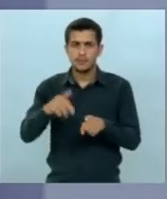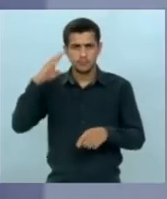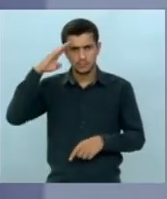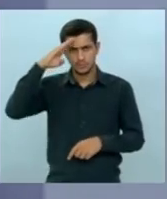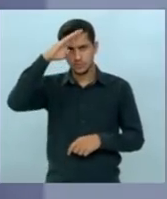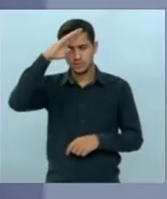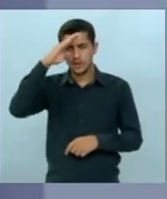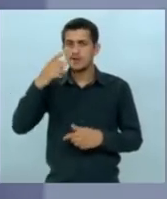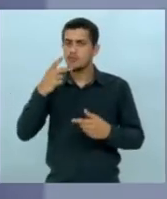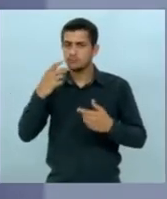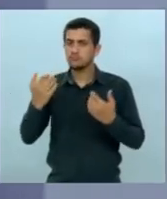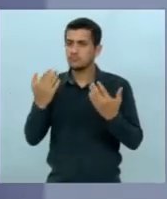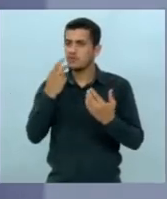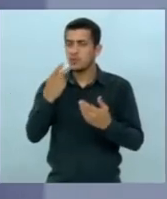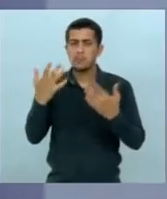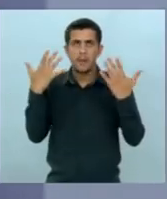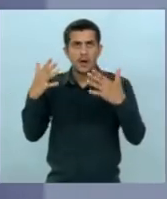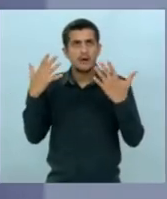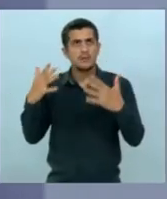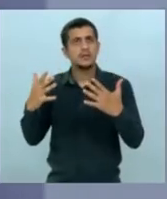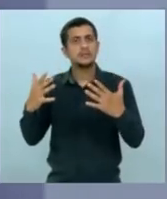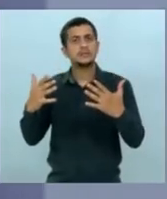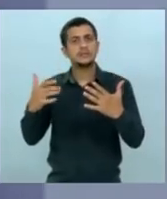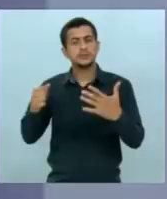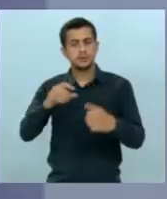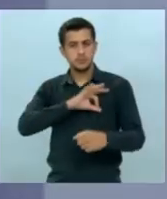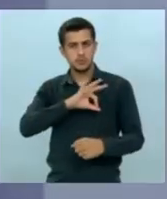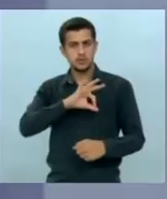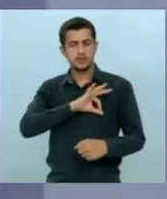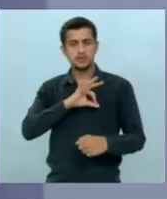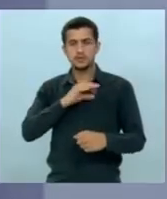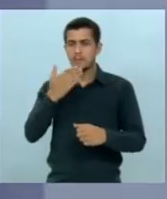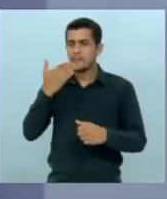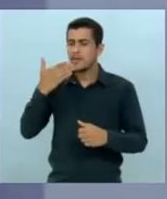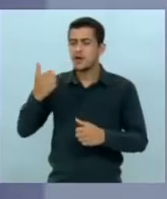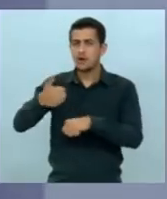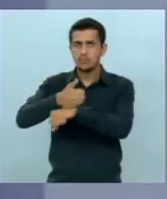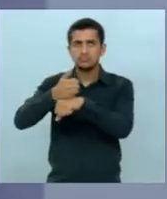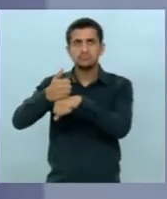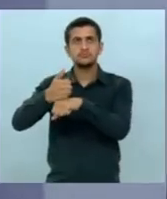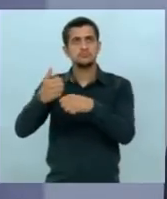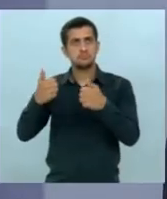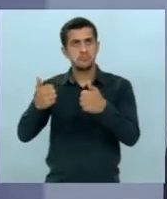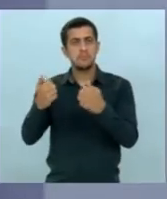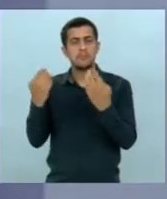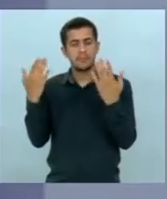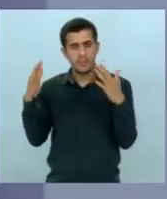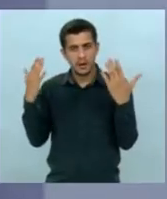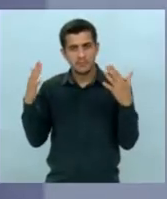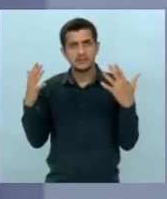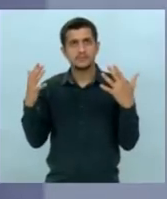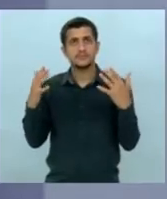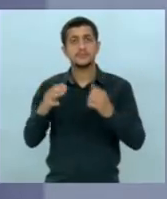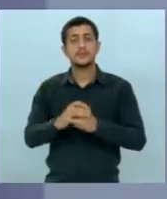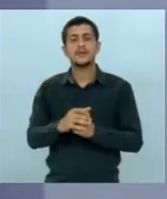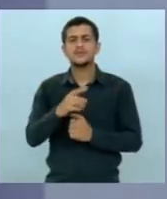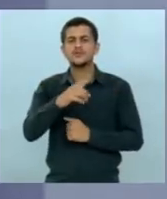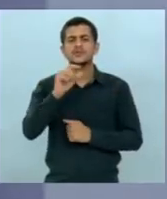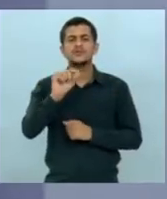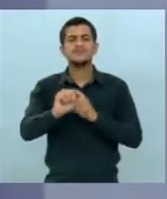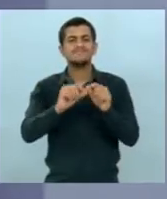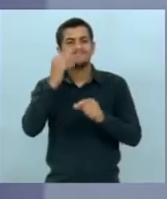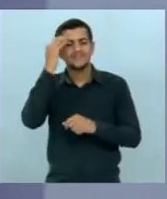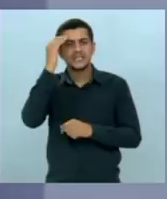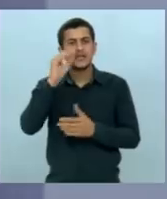o trabalho da nossa polícia de fronteira como uma das melhores do país eu gostaria de que você respondesse o que que você entende que